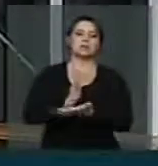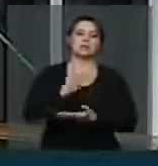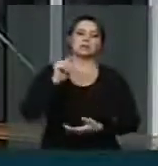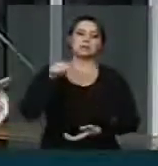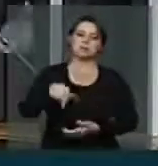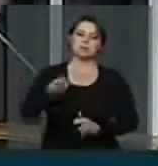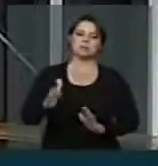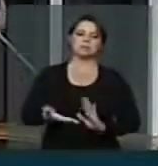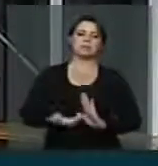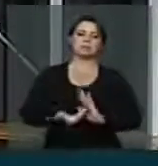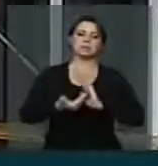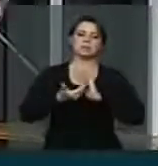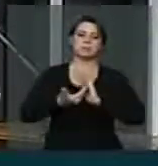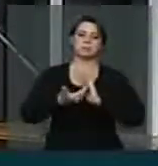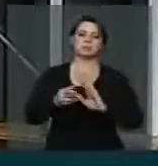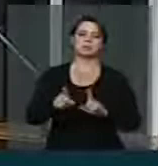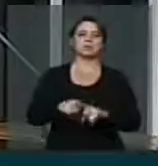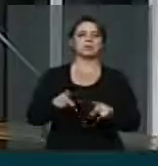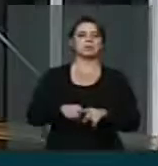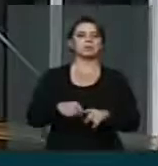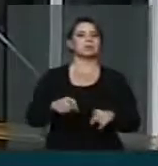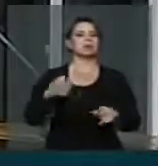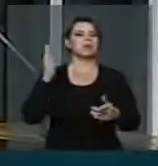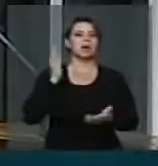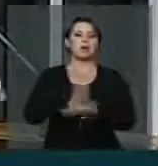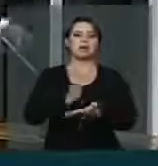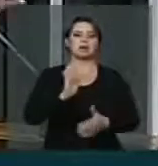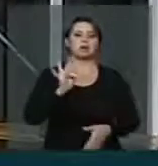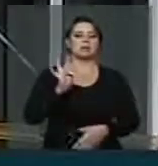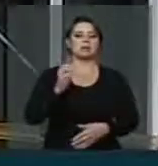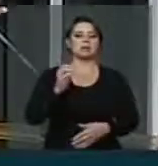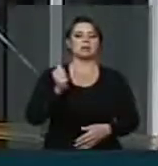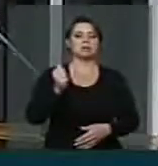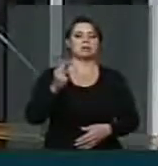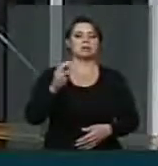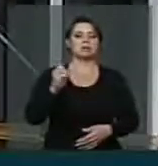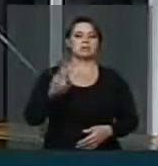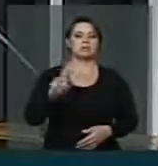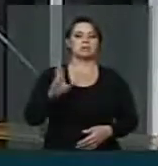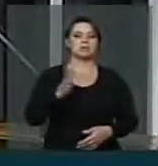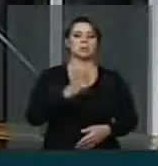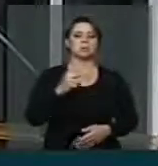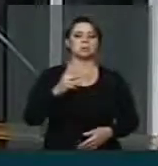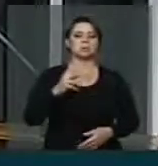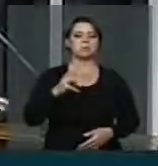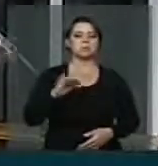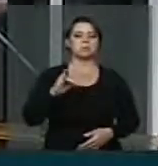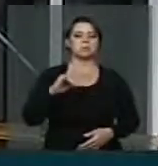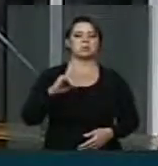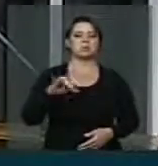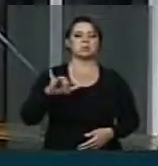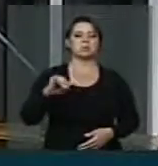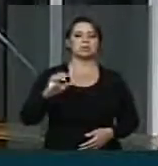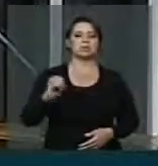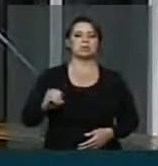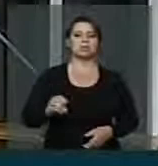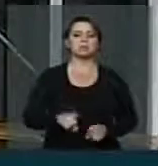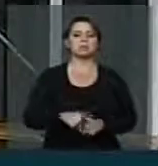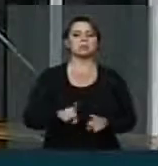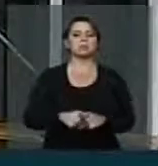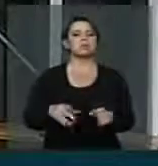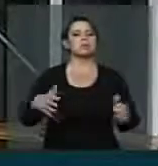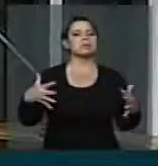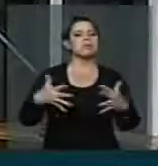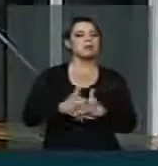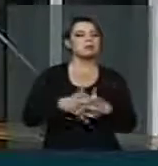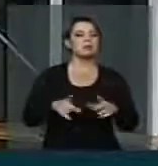Câmara o fim do fator previdenciário. O Instituto do Fator Previdenciário, que impede que